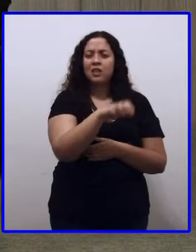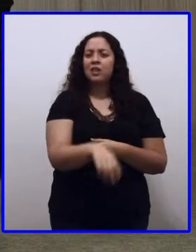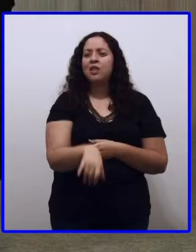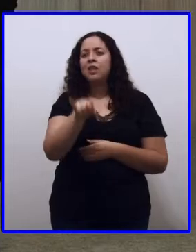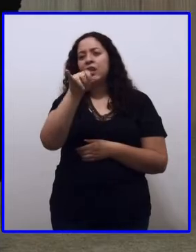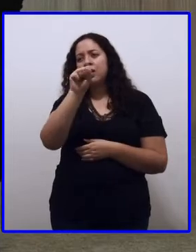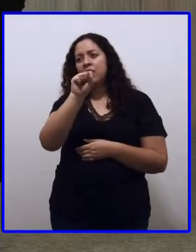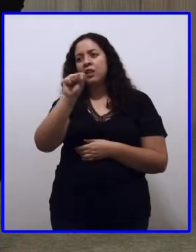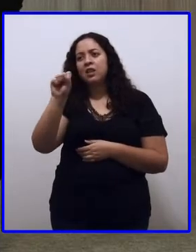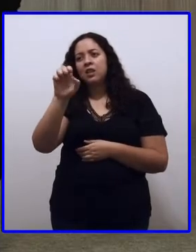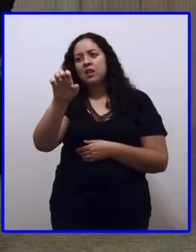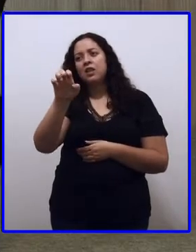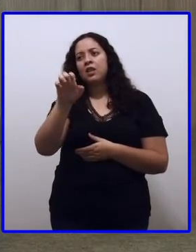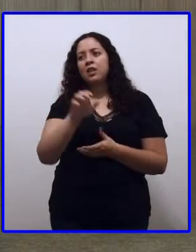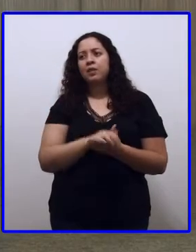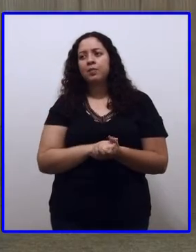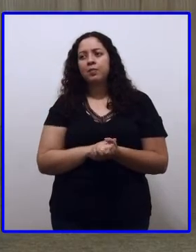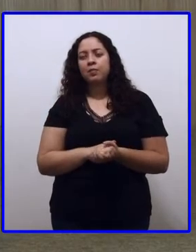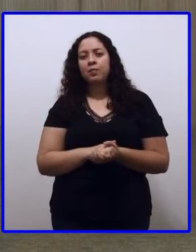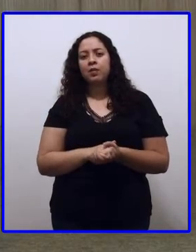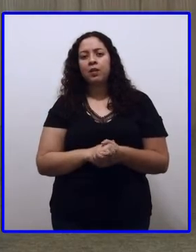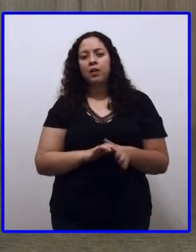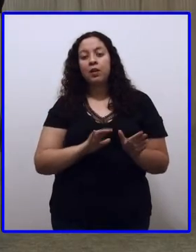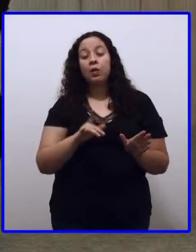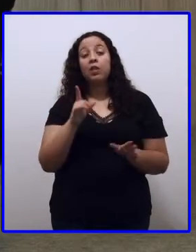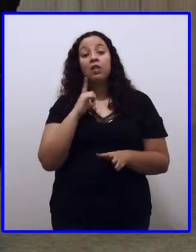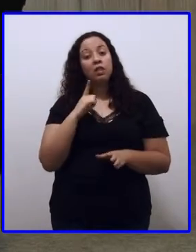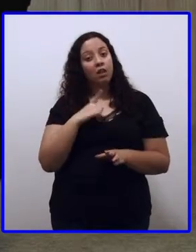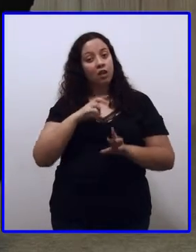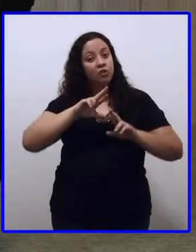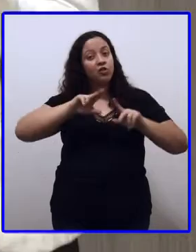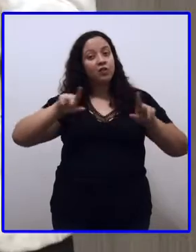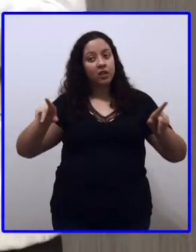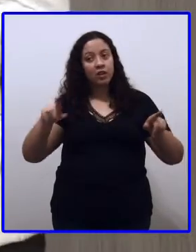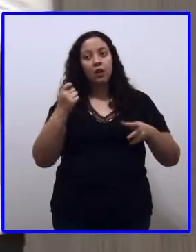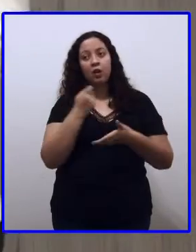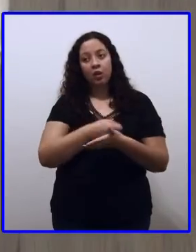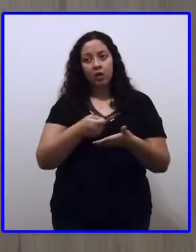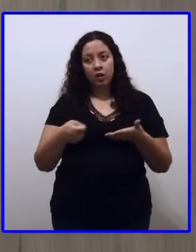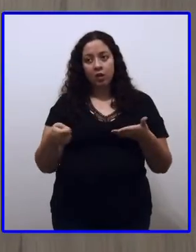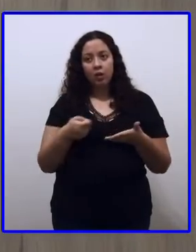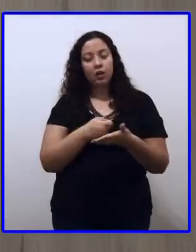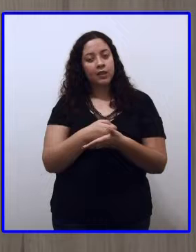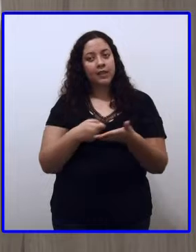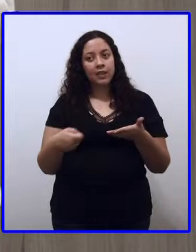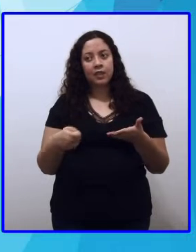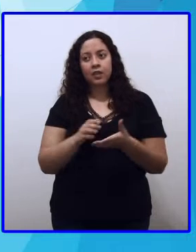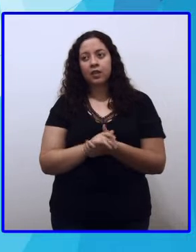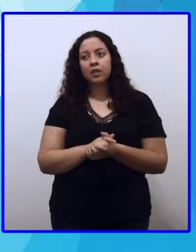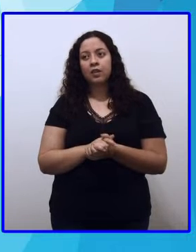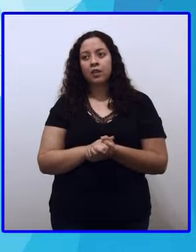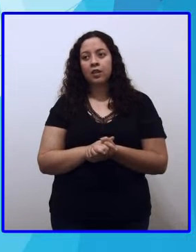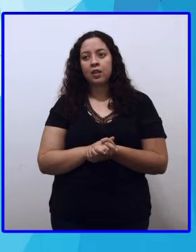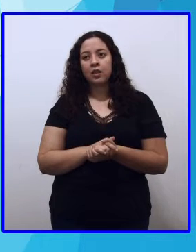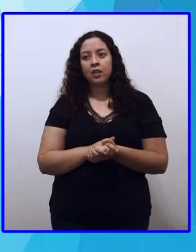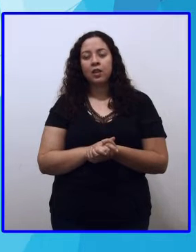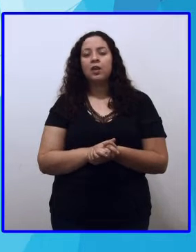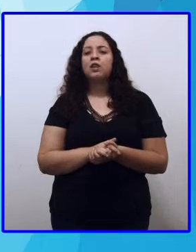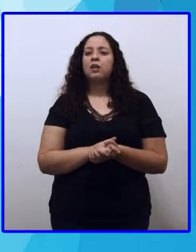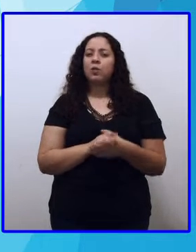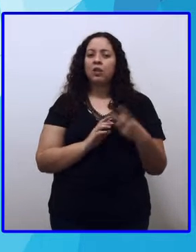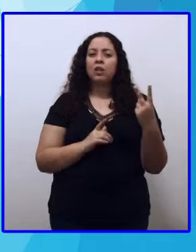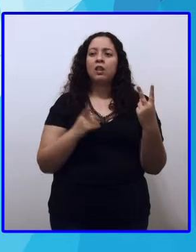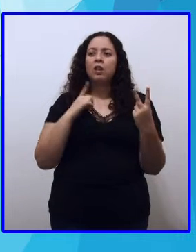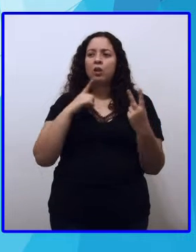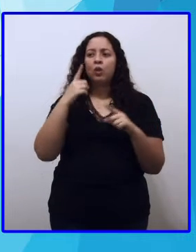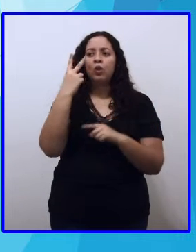isso e o isso, eles têm diferença, né? Na hora de escrever. Nós temos o isso com c e o isso com dois